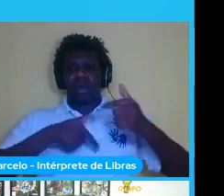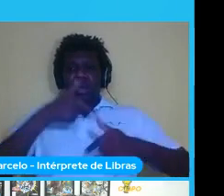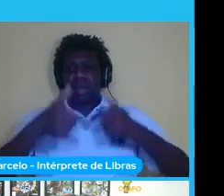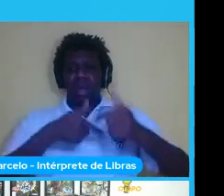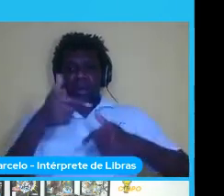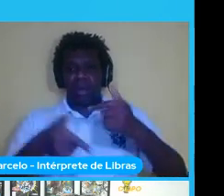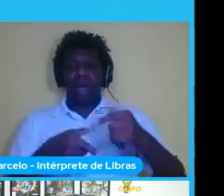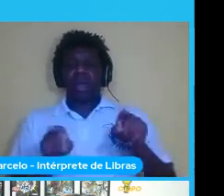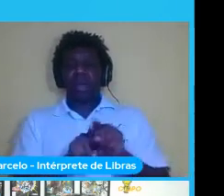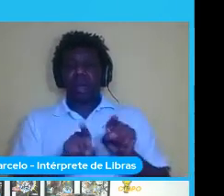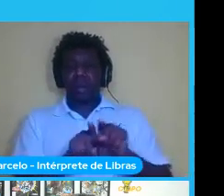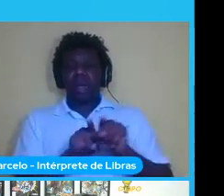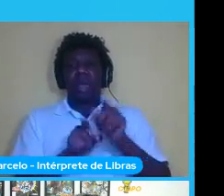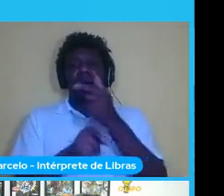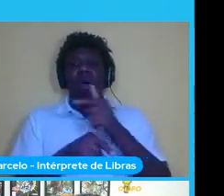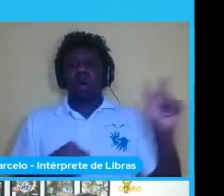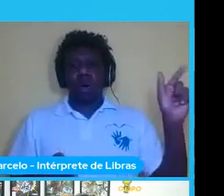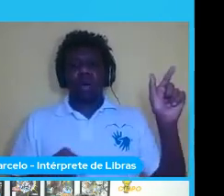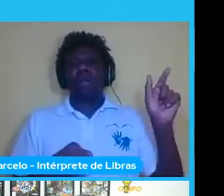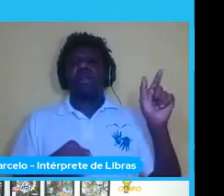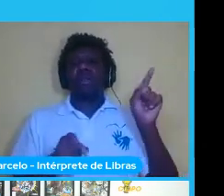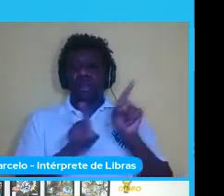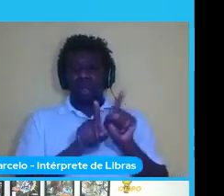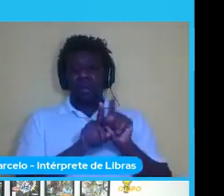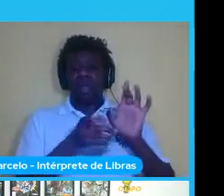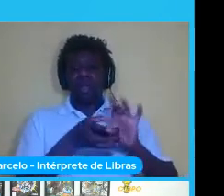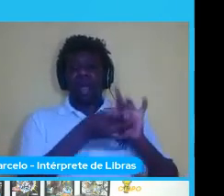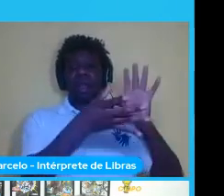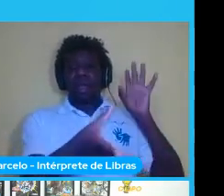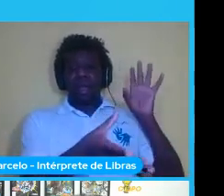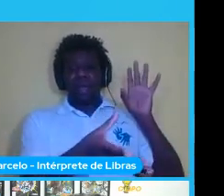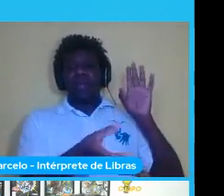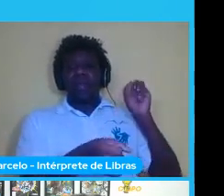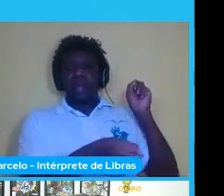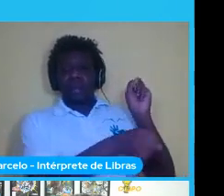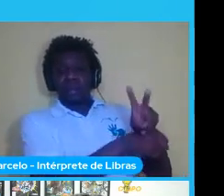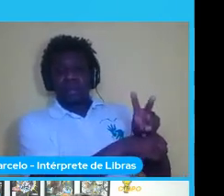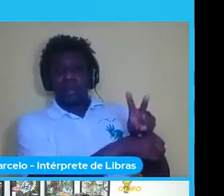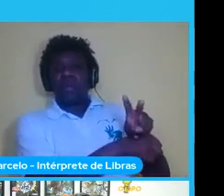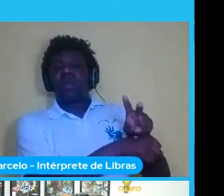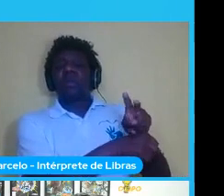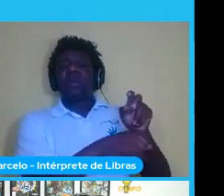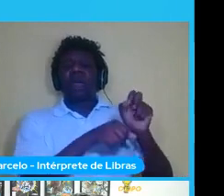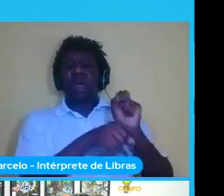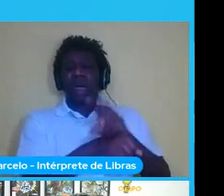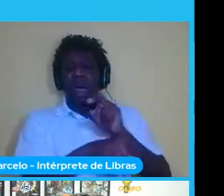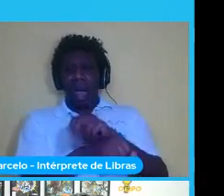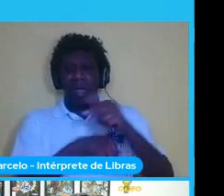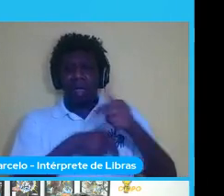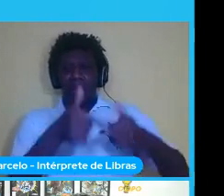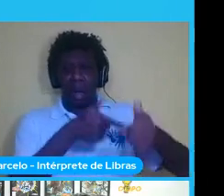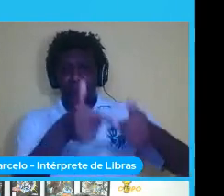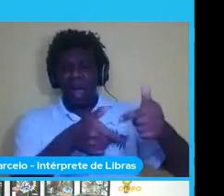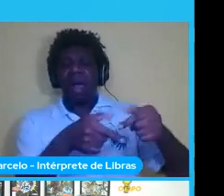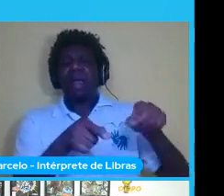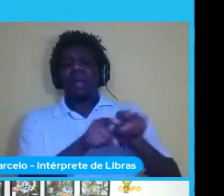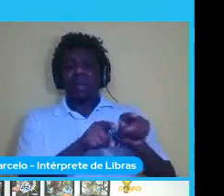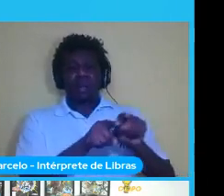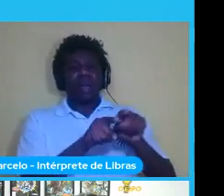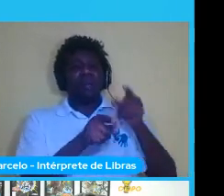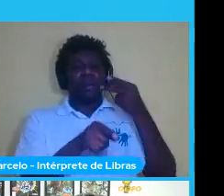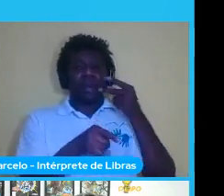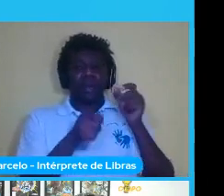outros datasets que estão disponíveis no mercado que tratam da mesma coisa para fazer esses tipos de reconhecimento